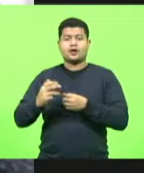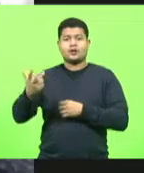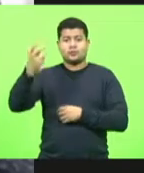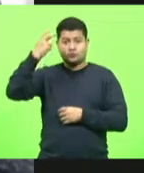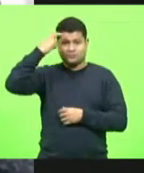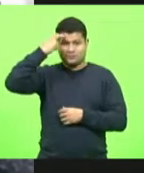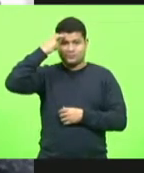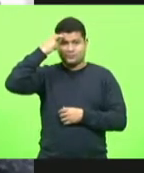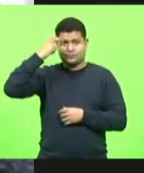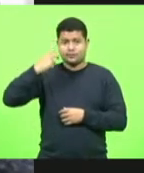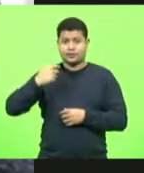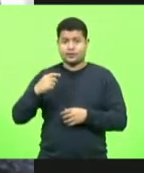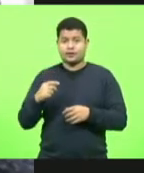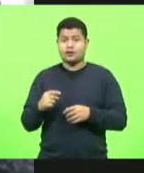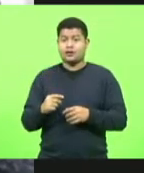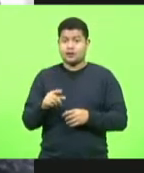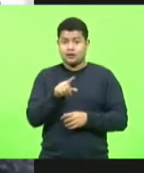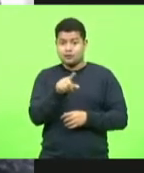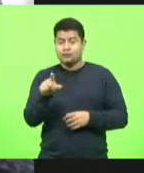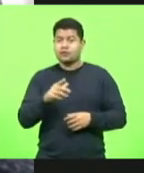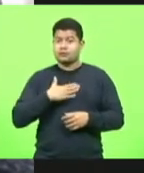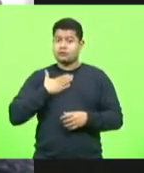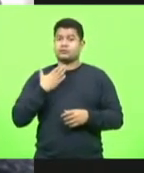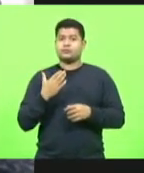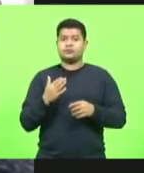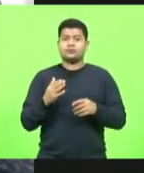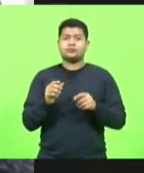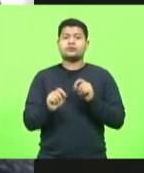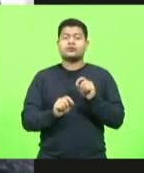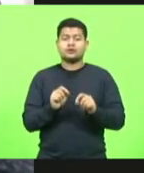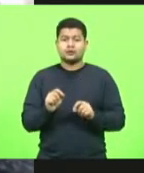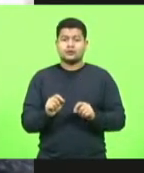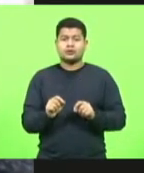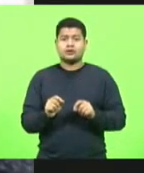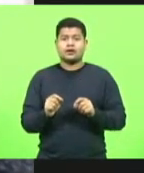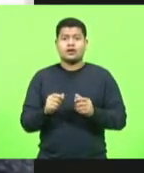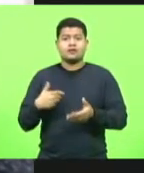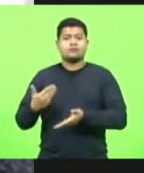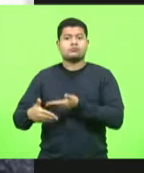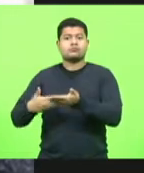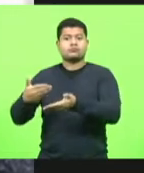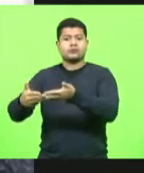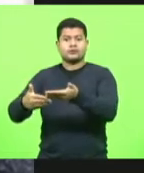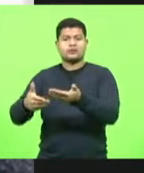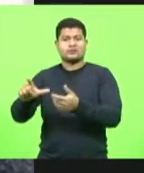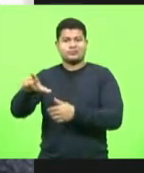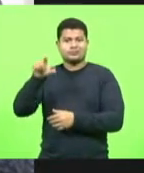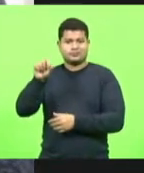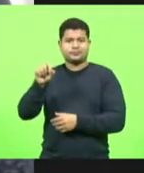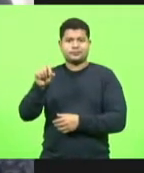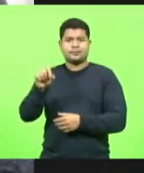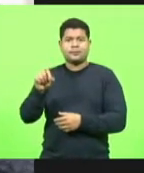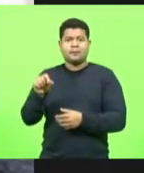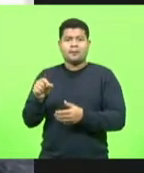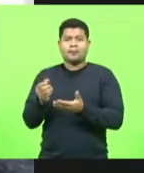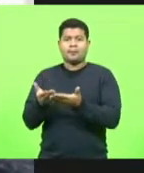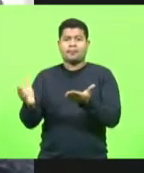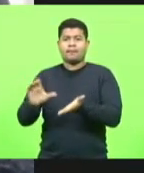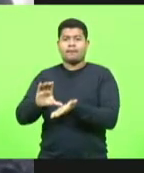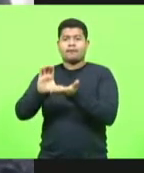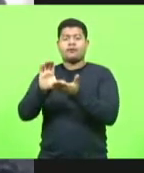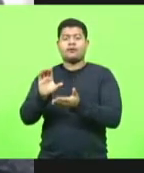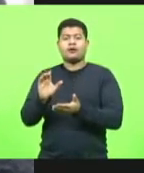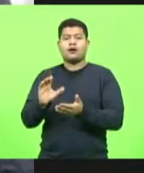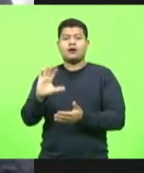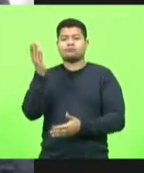e, pasmem nos senhores, esse processo seletivo dos conselheiros foi barrado